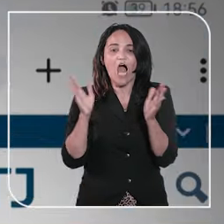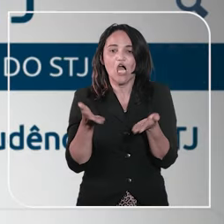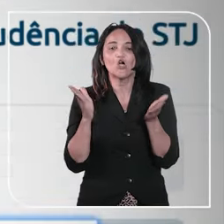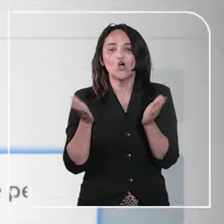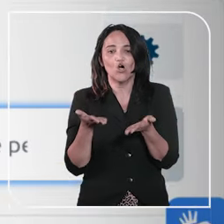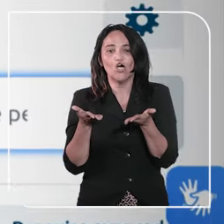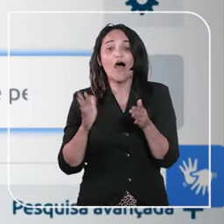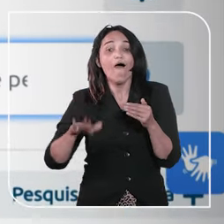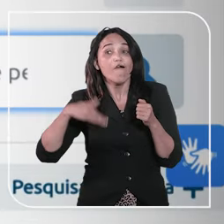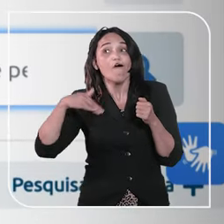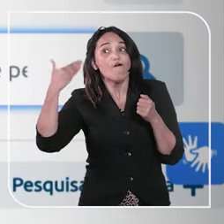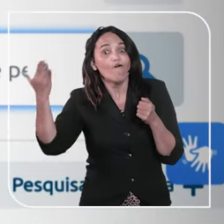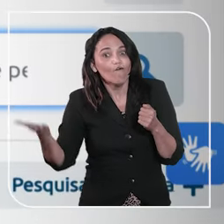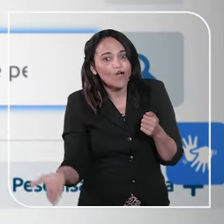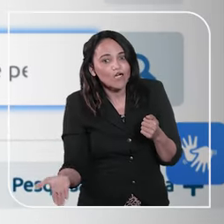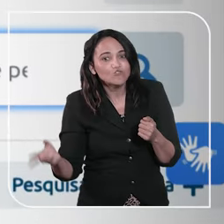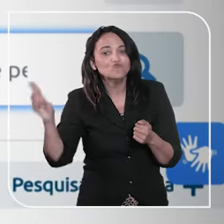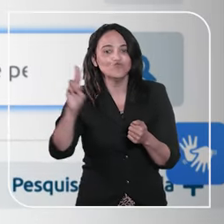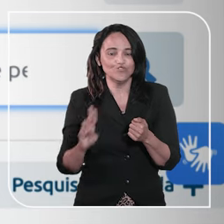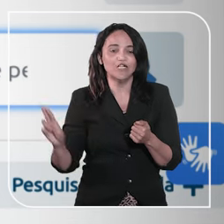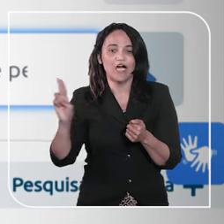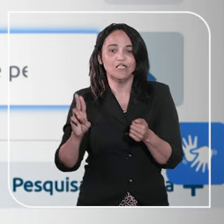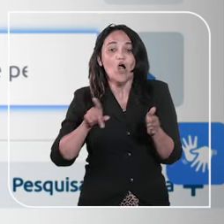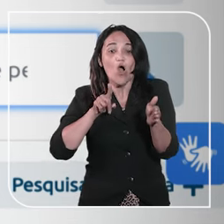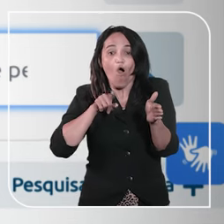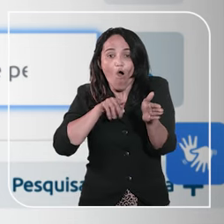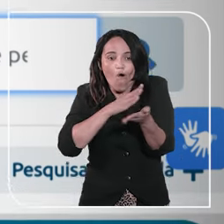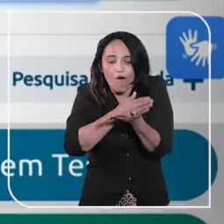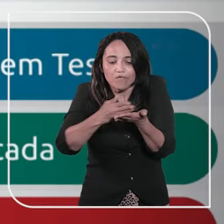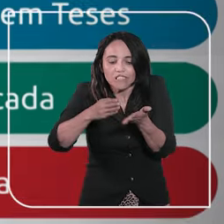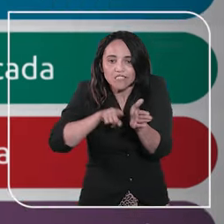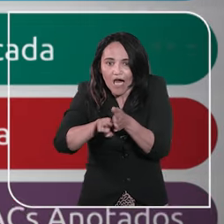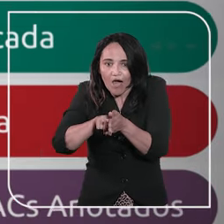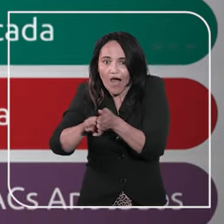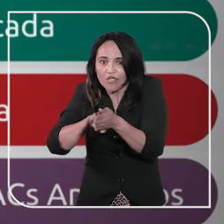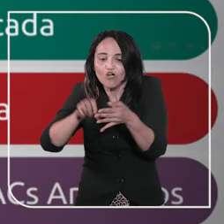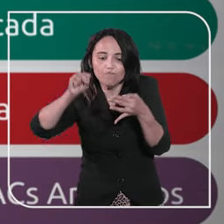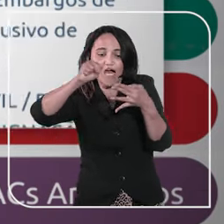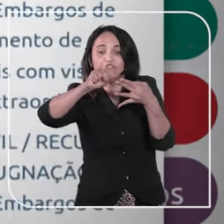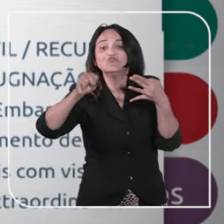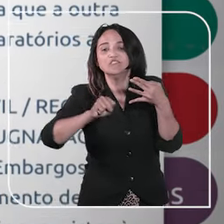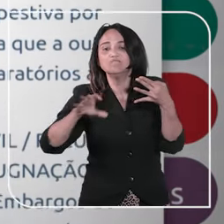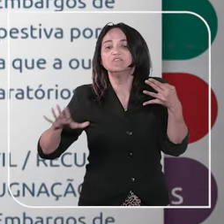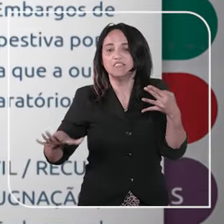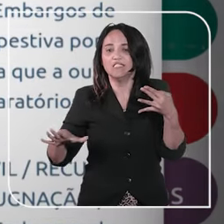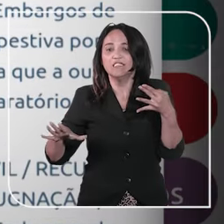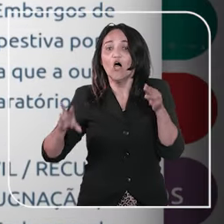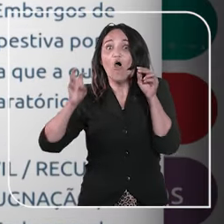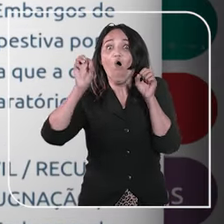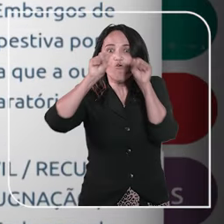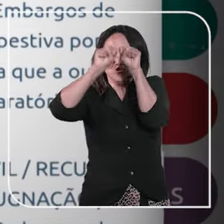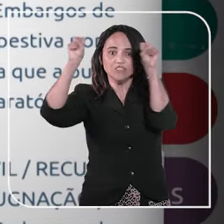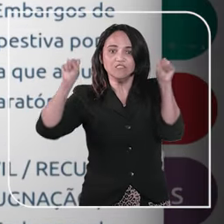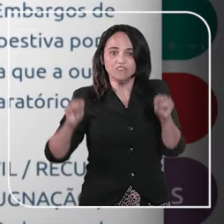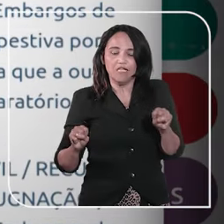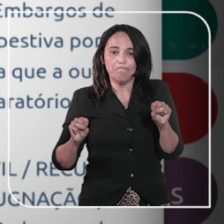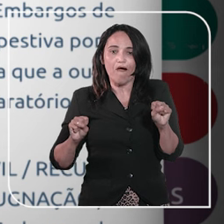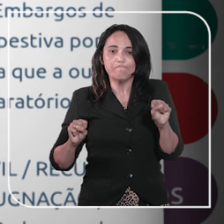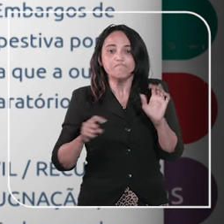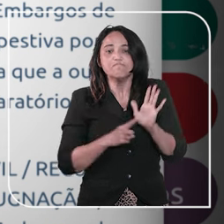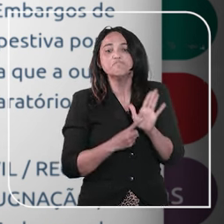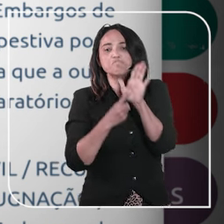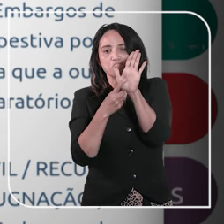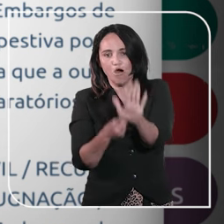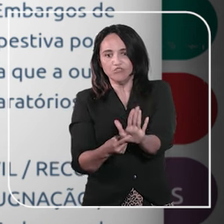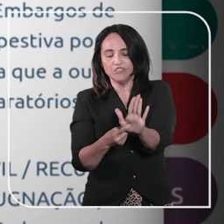Agora, quando o usuário iniciar uma pesquisa sobre a jurisprudência do tribunal, o sistema vai mostrar uma lista com